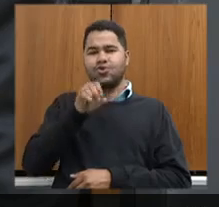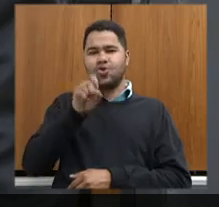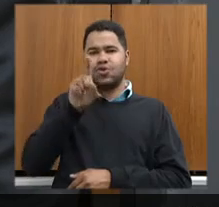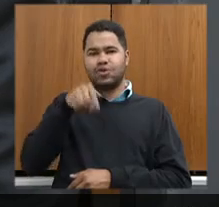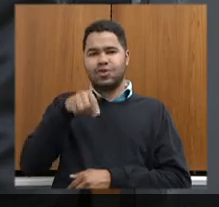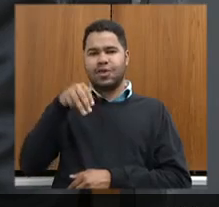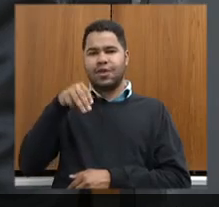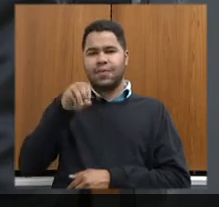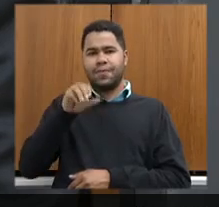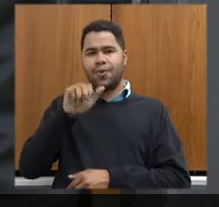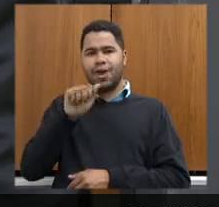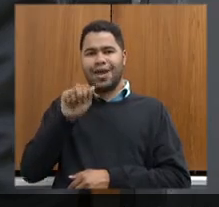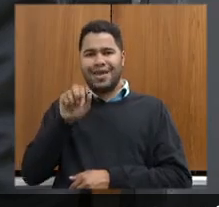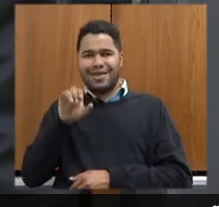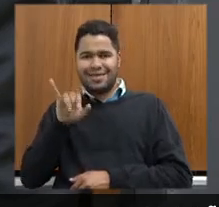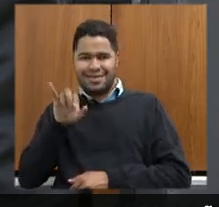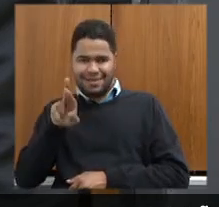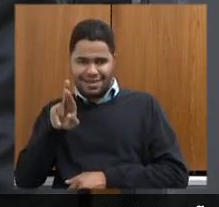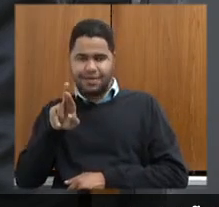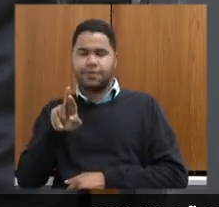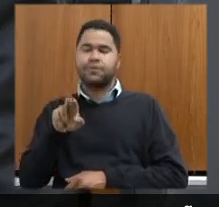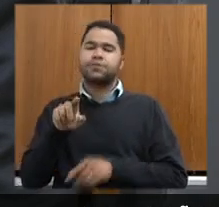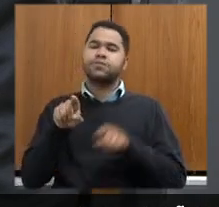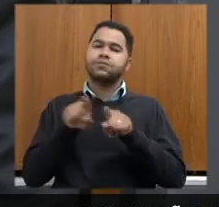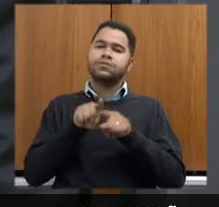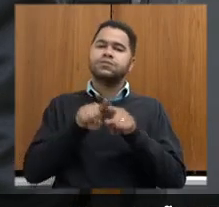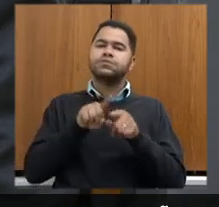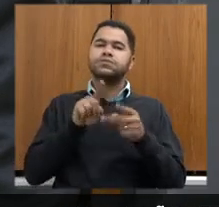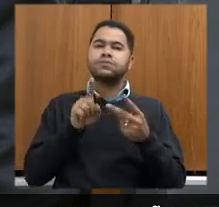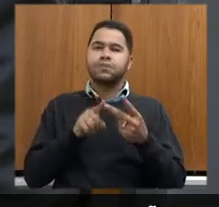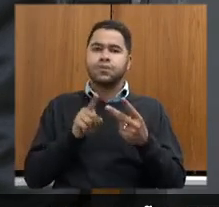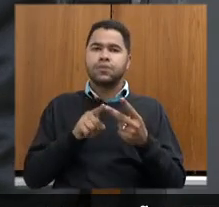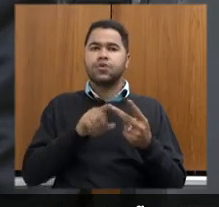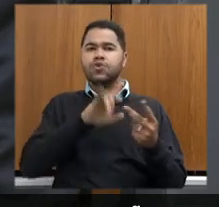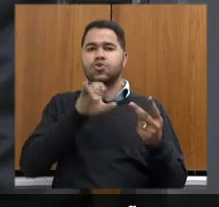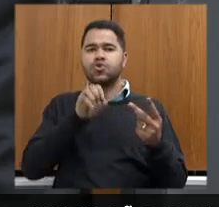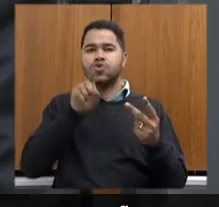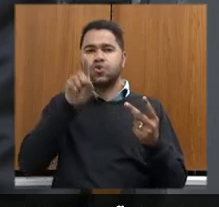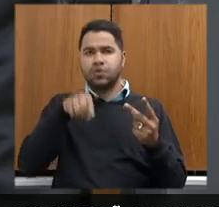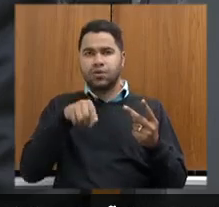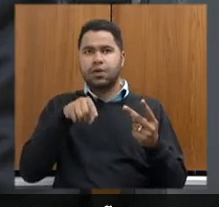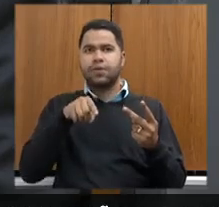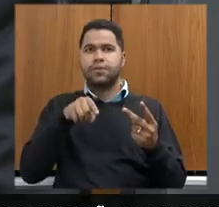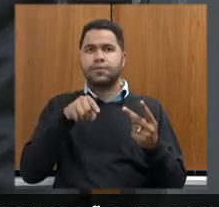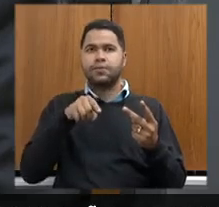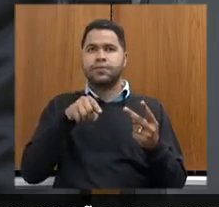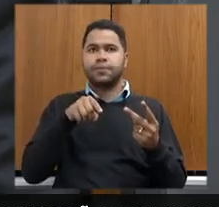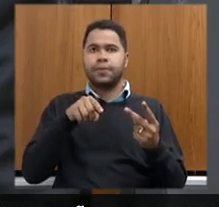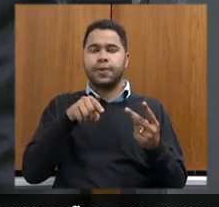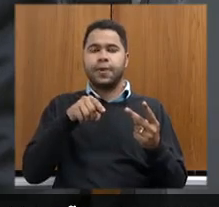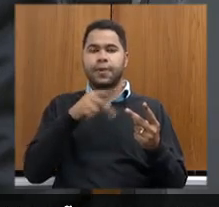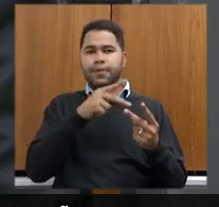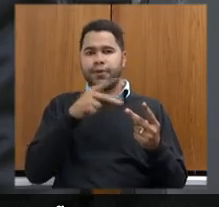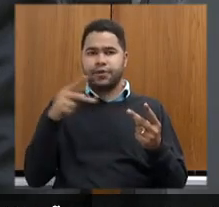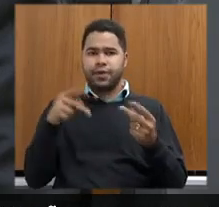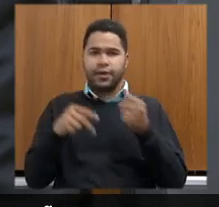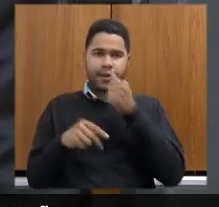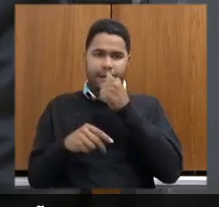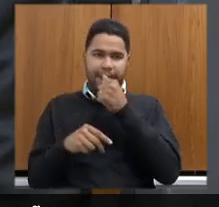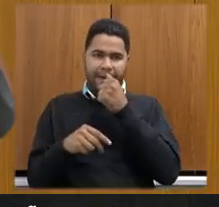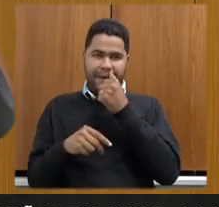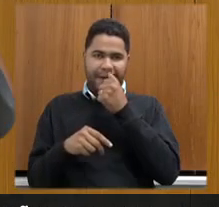e também o José, que é o presidente... Deputado Gil Pereira,